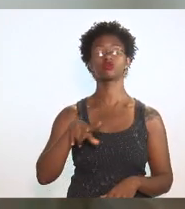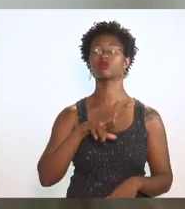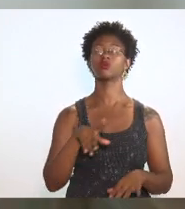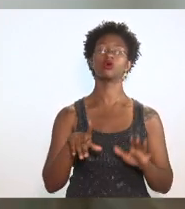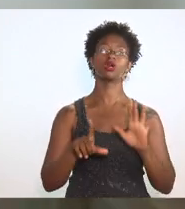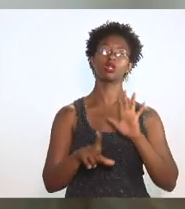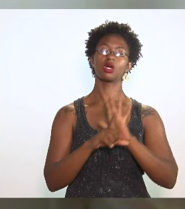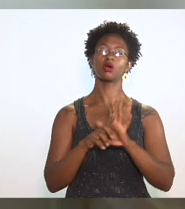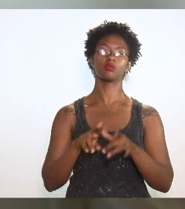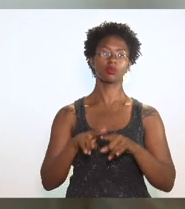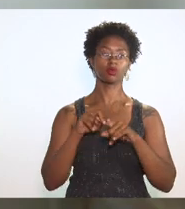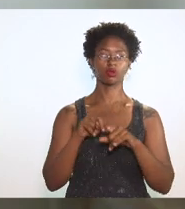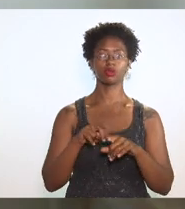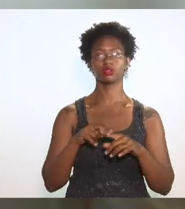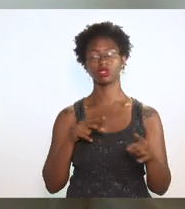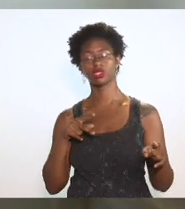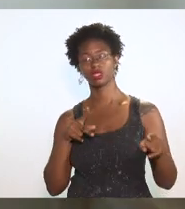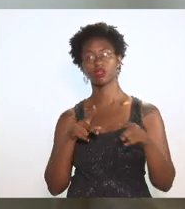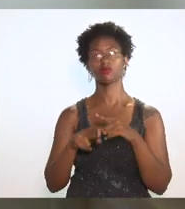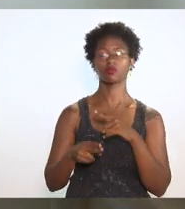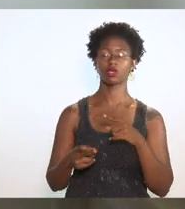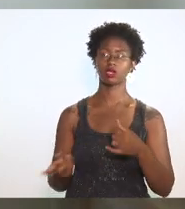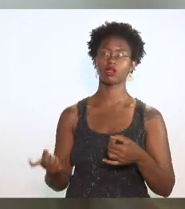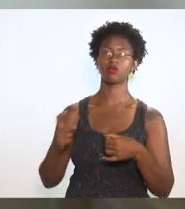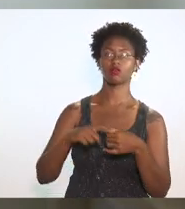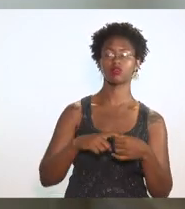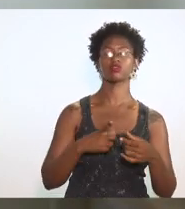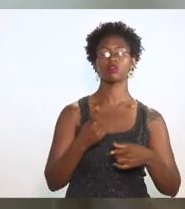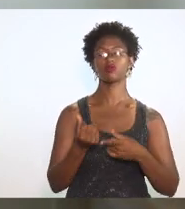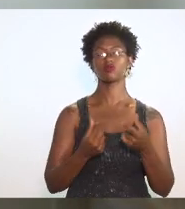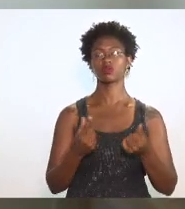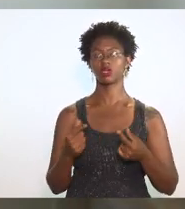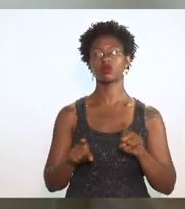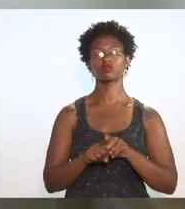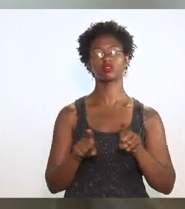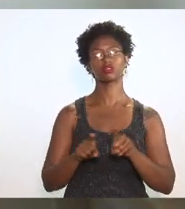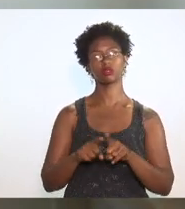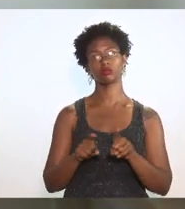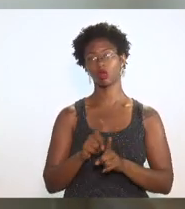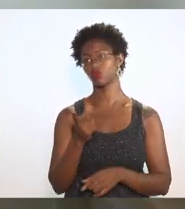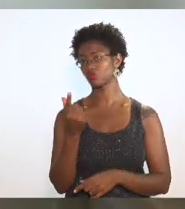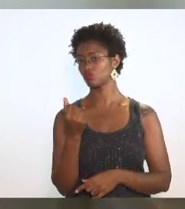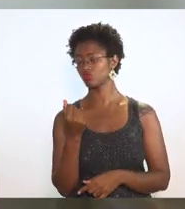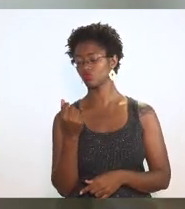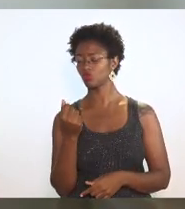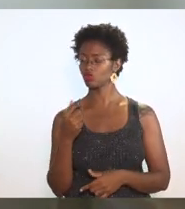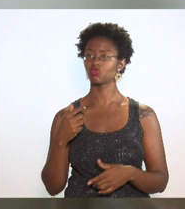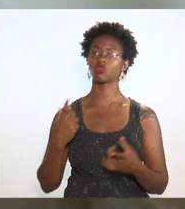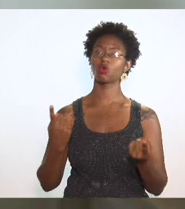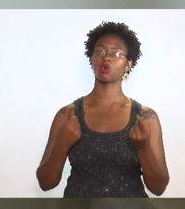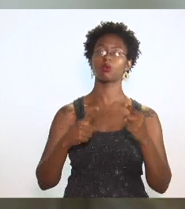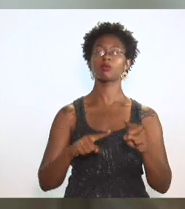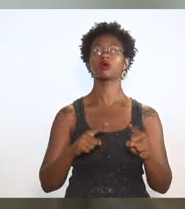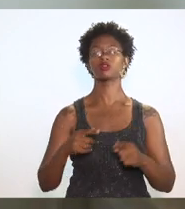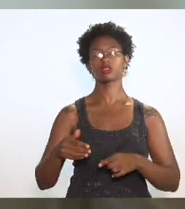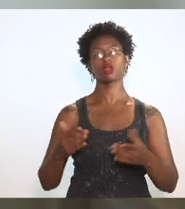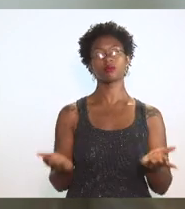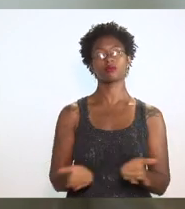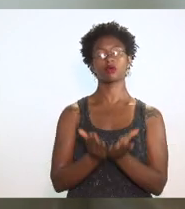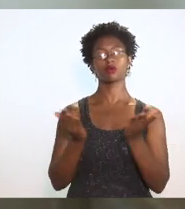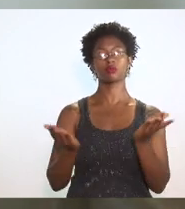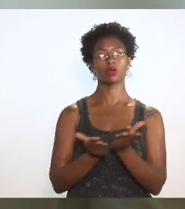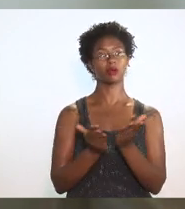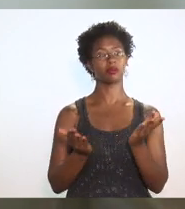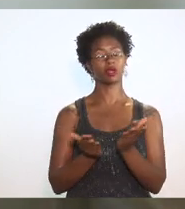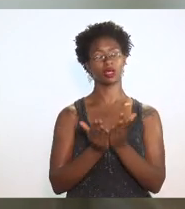regime de recuperação fiscal. Quanto ao Fundo Estadual de Combate à Pobreza, salvo o erro de memória, que foi uma boa